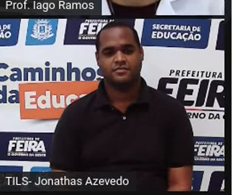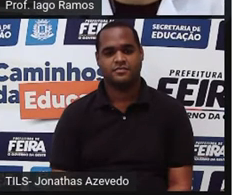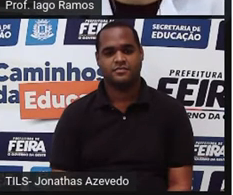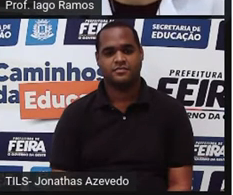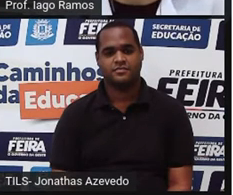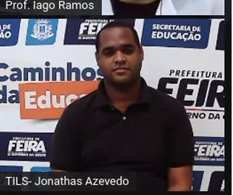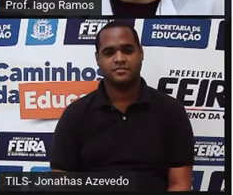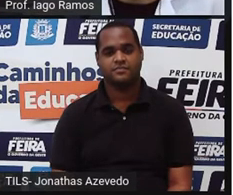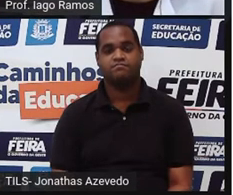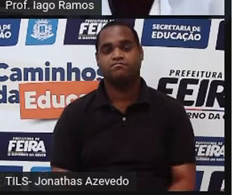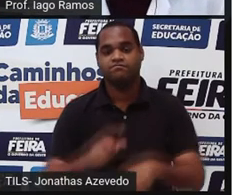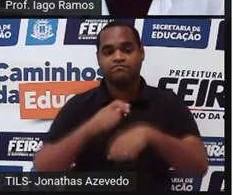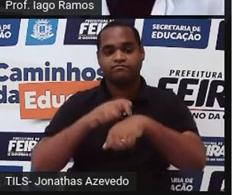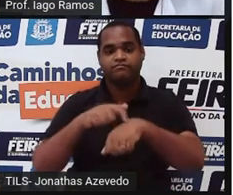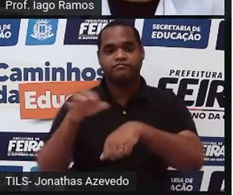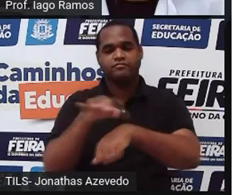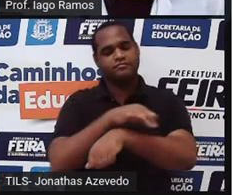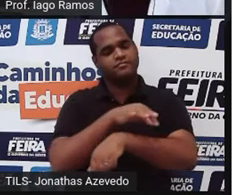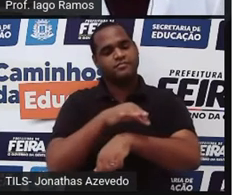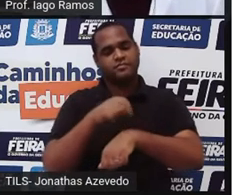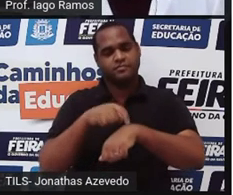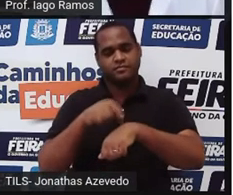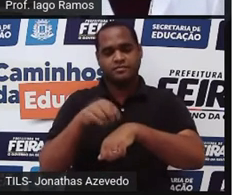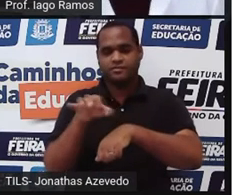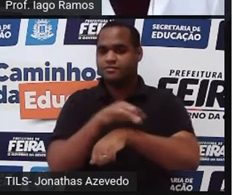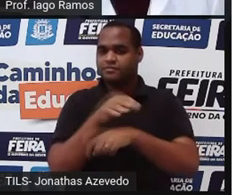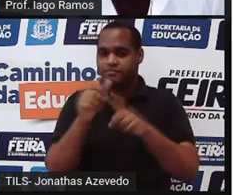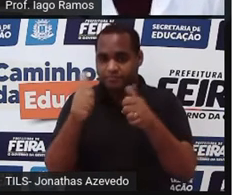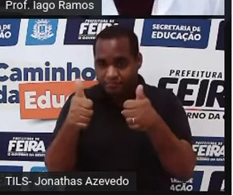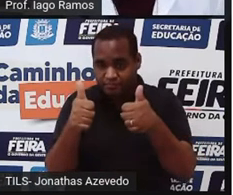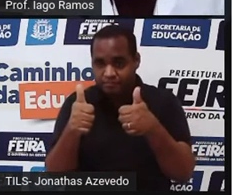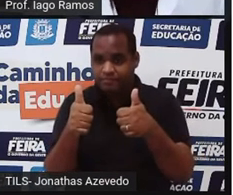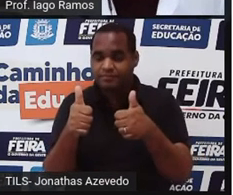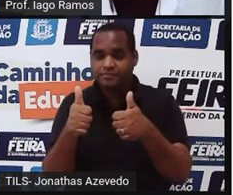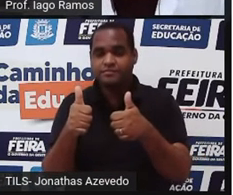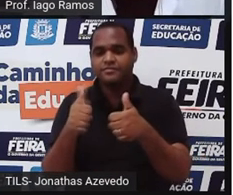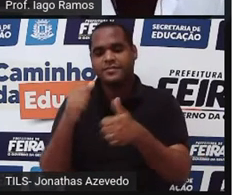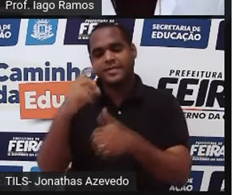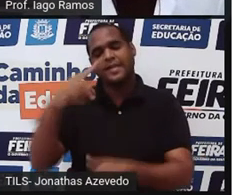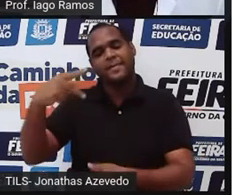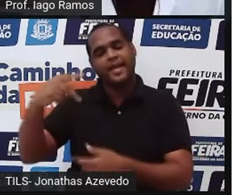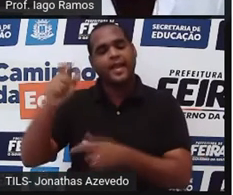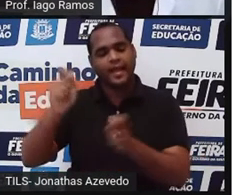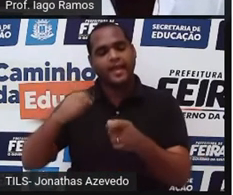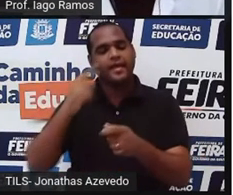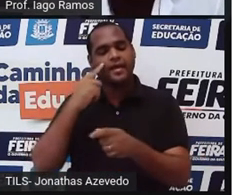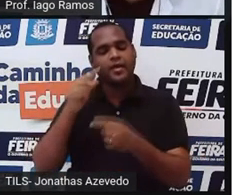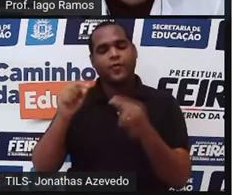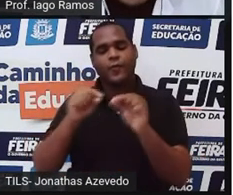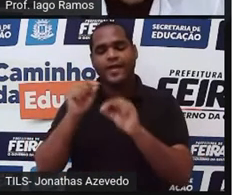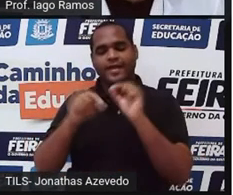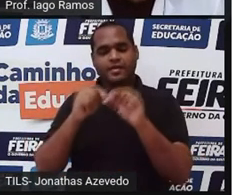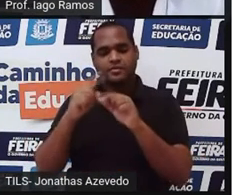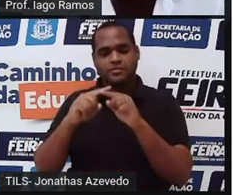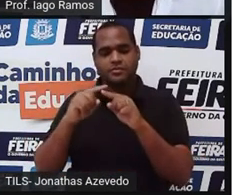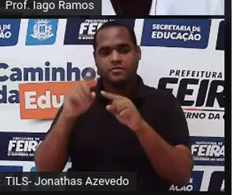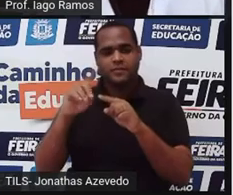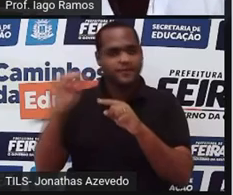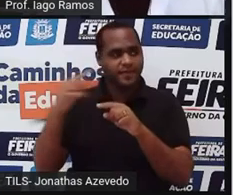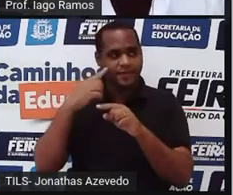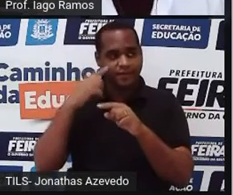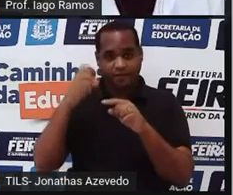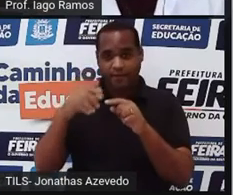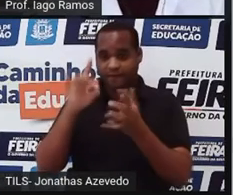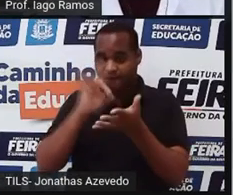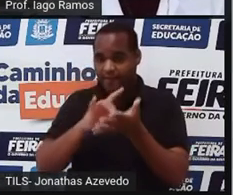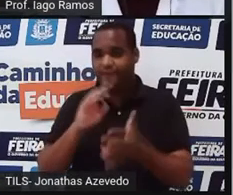O tempo está acabando. E aí, essa dízima periódica é gerada pela fração 1 terço, verdadeiro ou